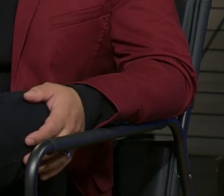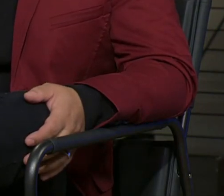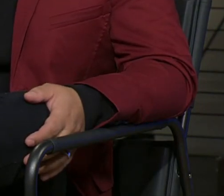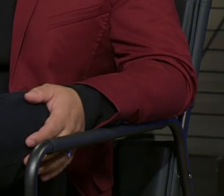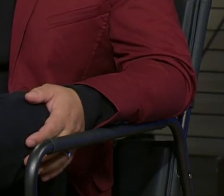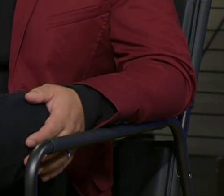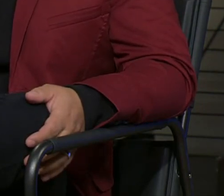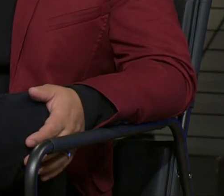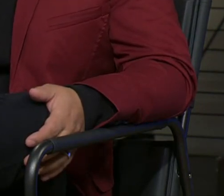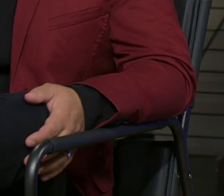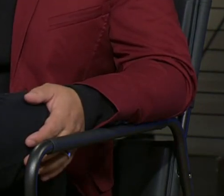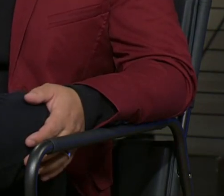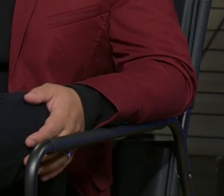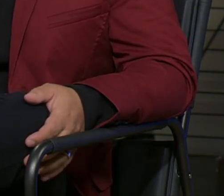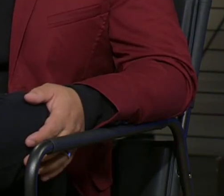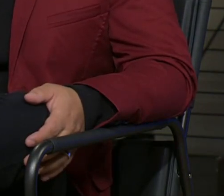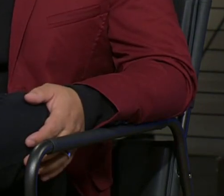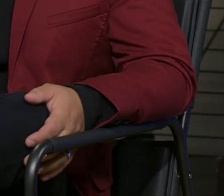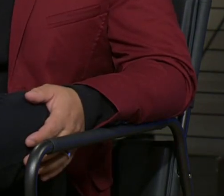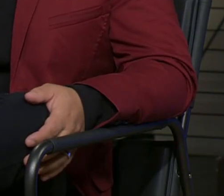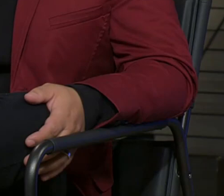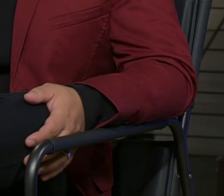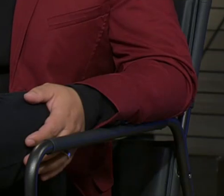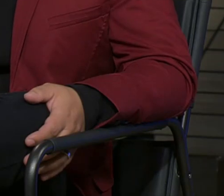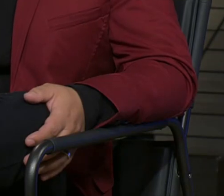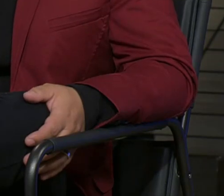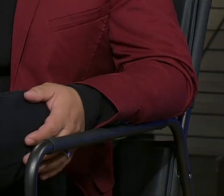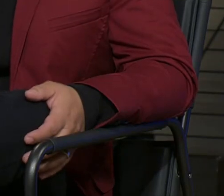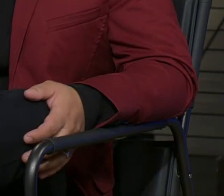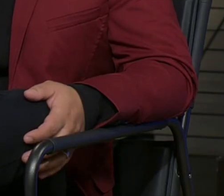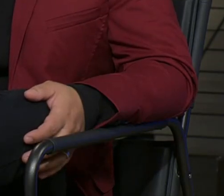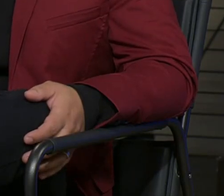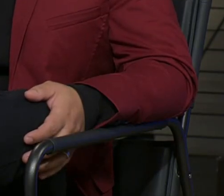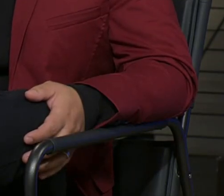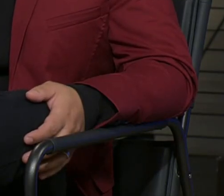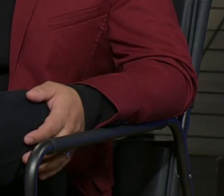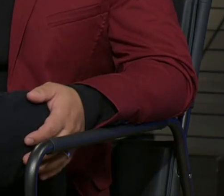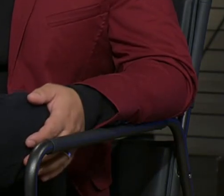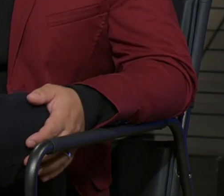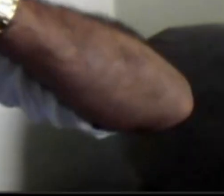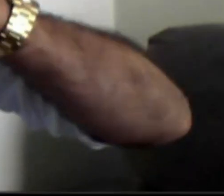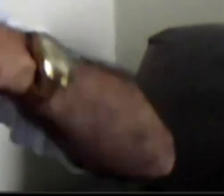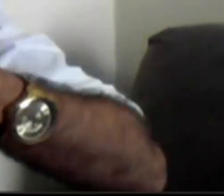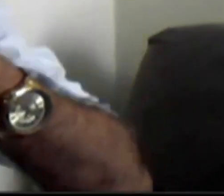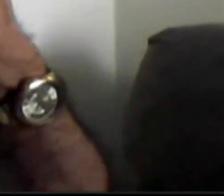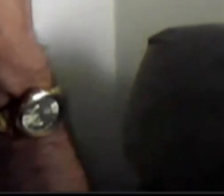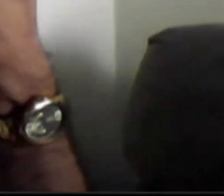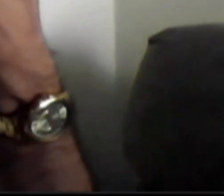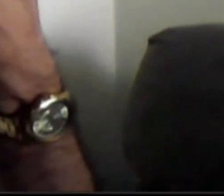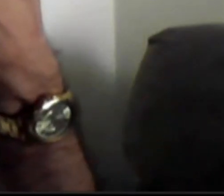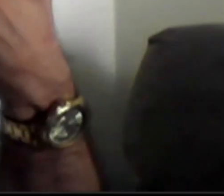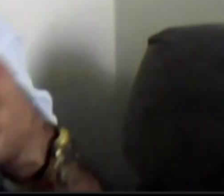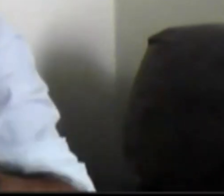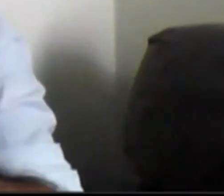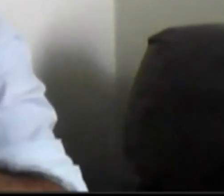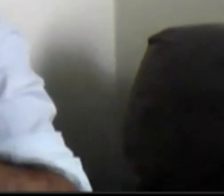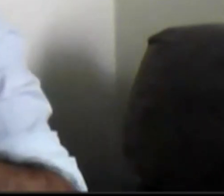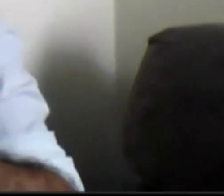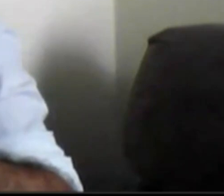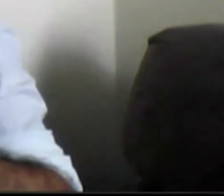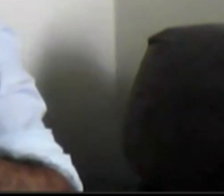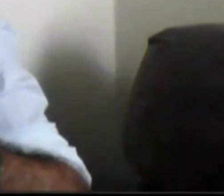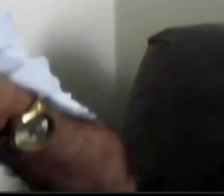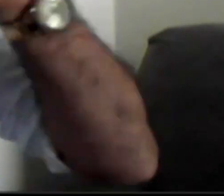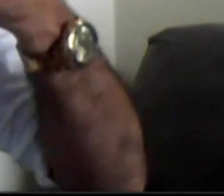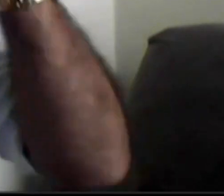não tendo acesso a essas tecnologias, os alunos surdos ficam defasados, então, nós temos essas barreiras, não é só a barreira da comunicação,